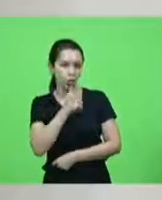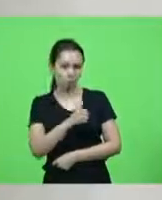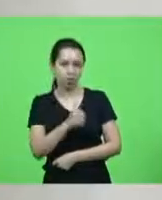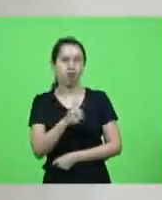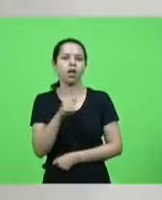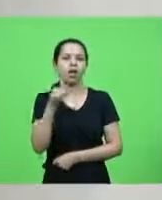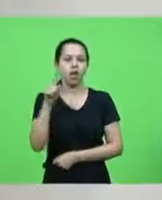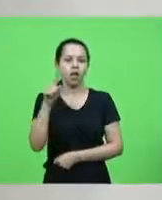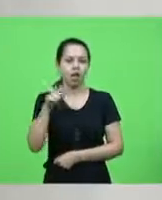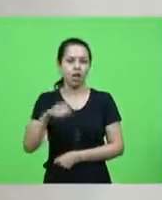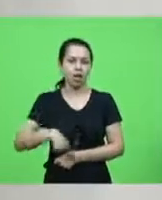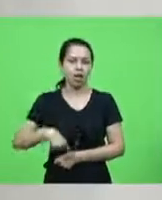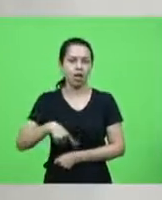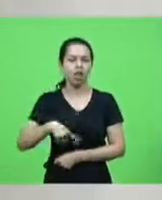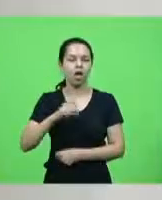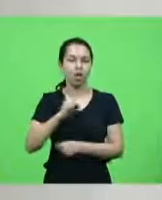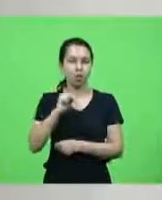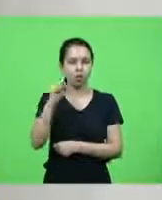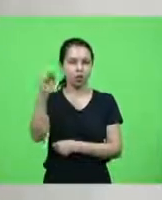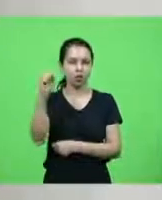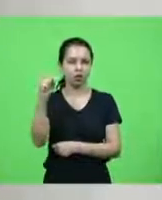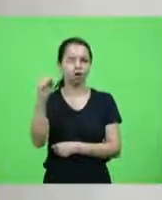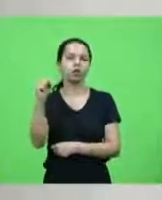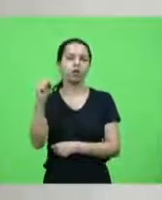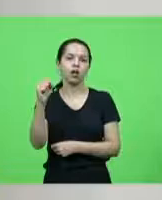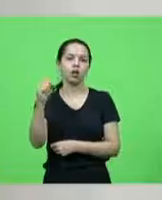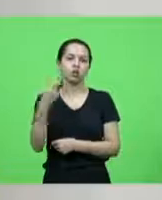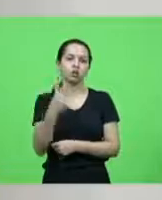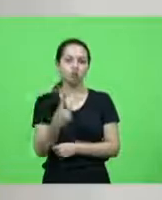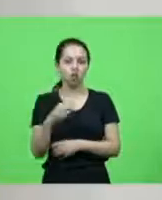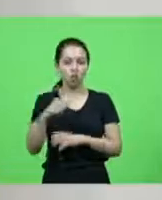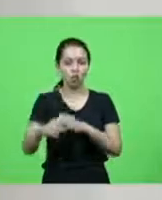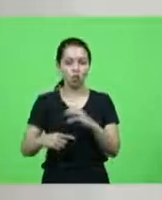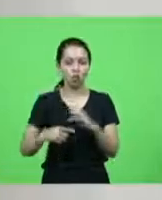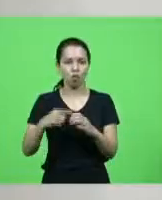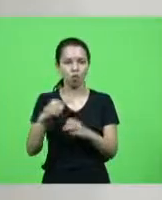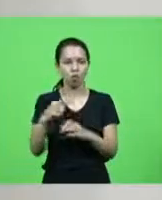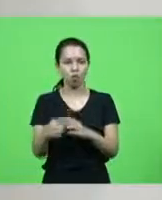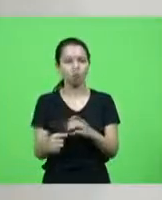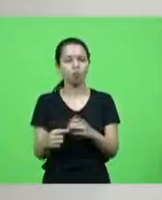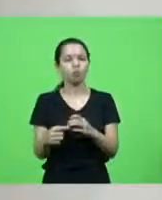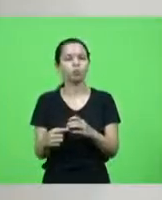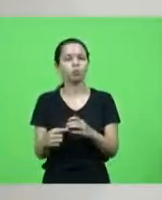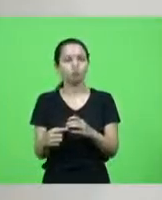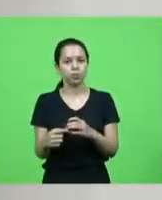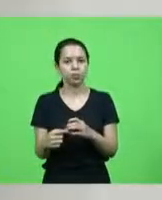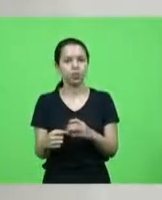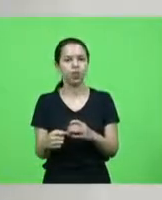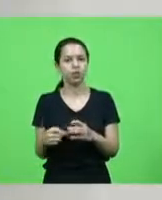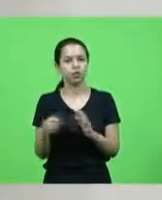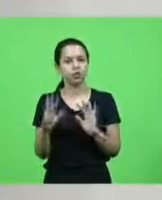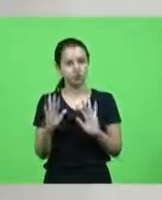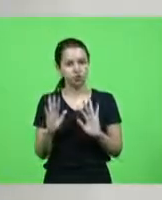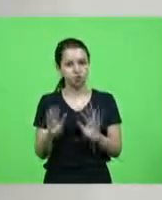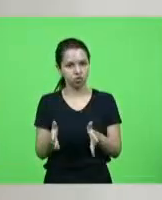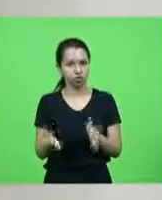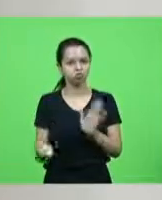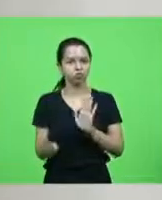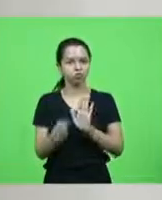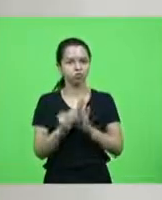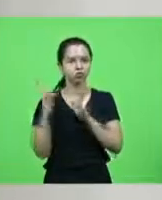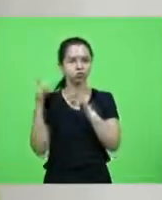conhecida tem tido referências da sua passagem da sua luta do seu